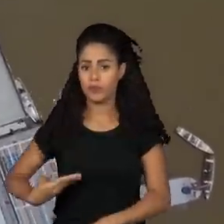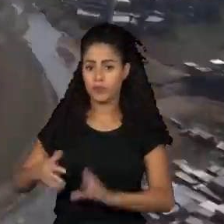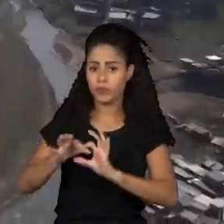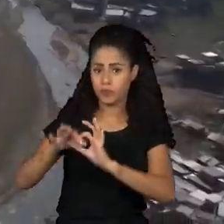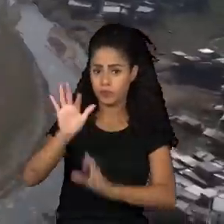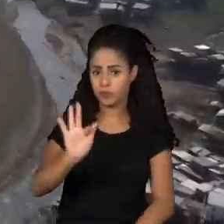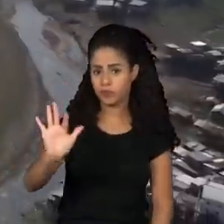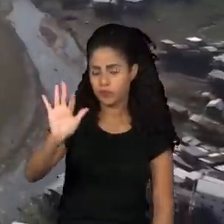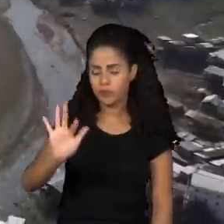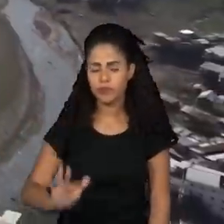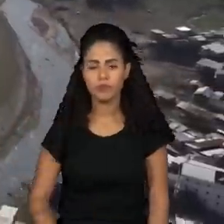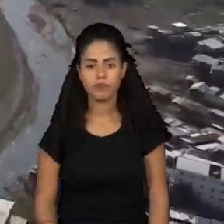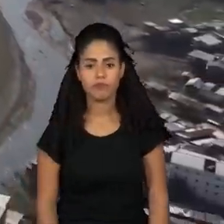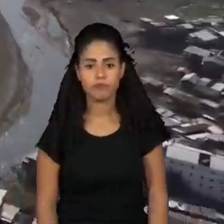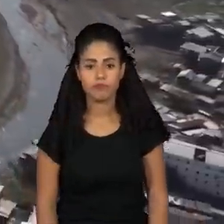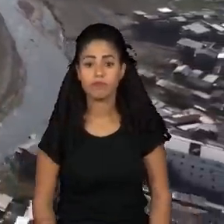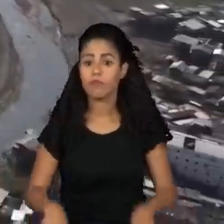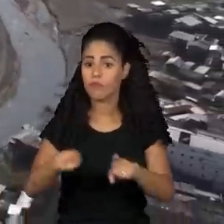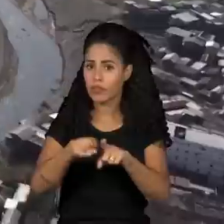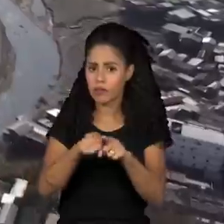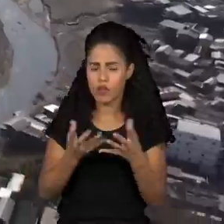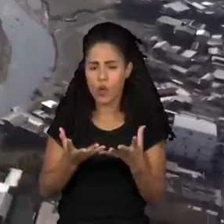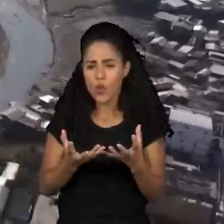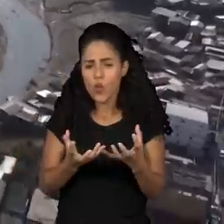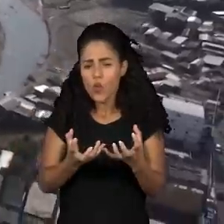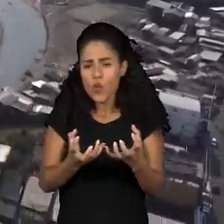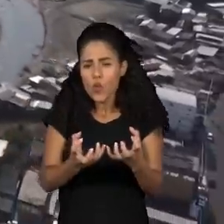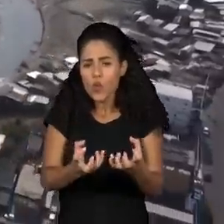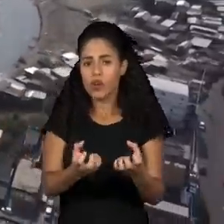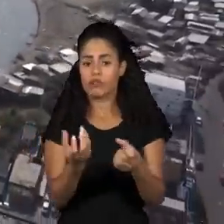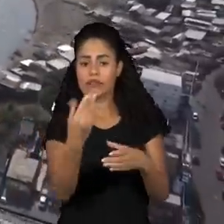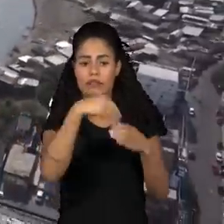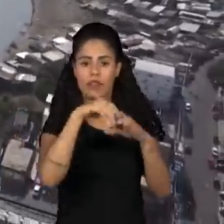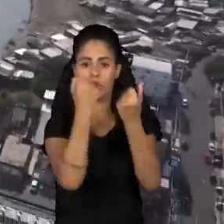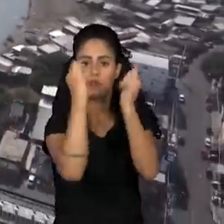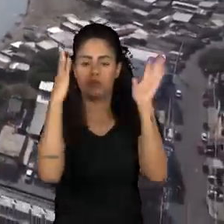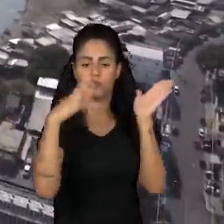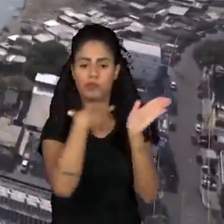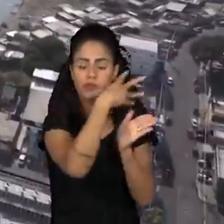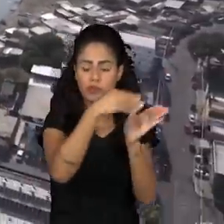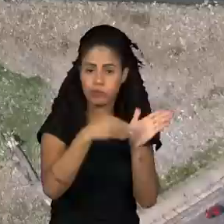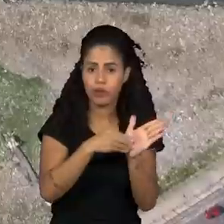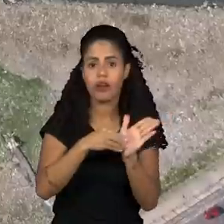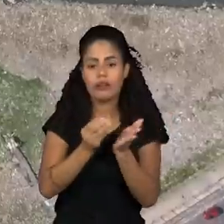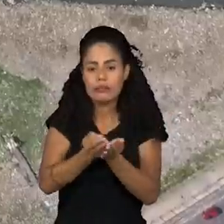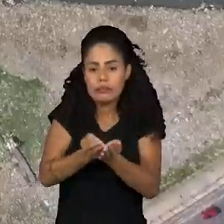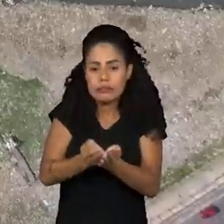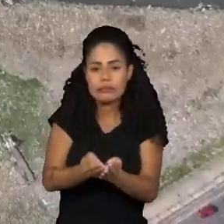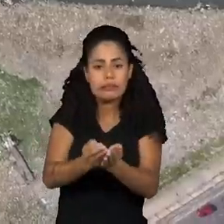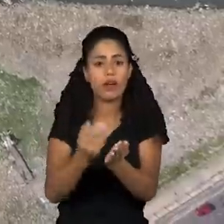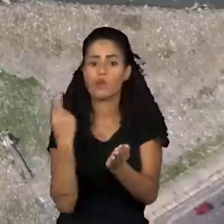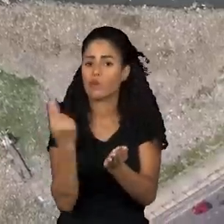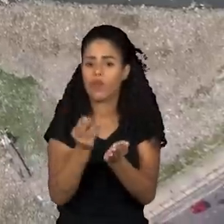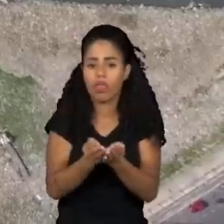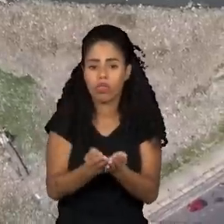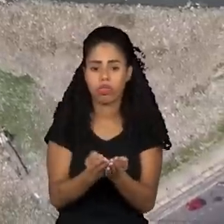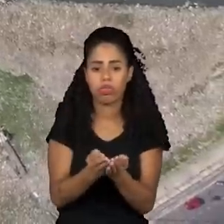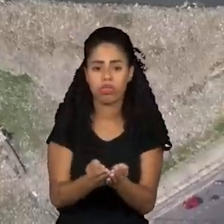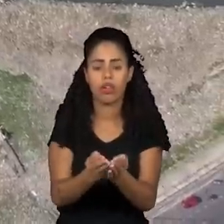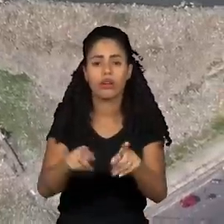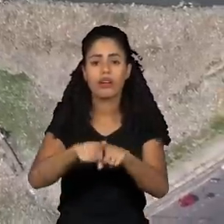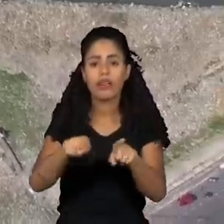A seca severa na floresta amazônica compromete a navegação nos rios, causa a morte dos